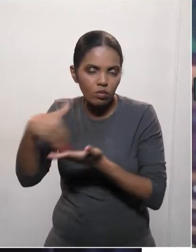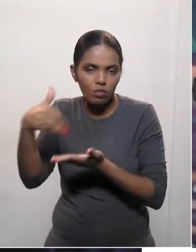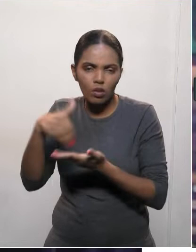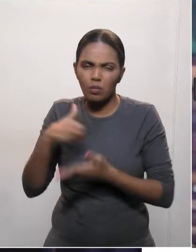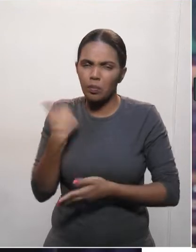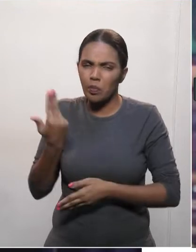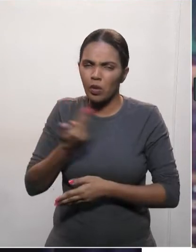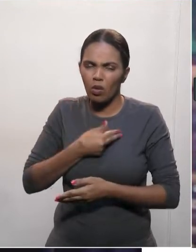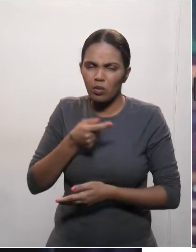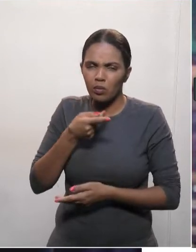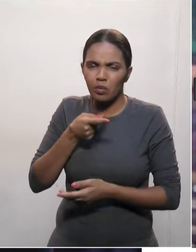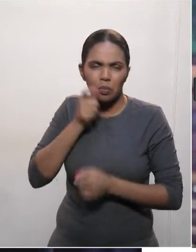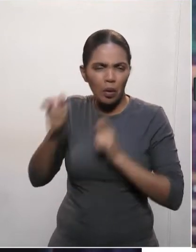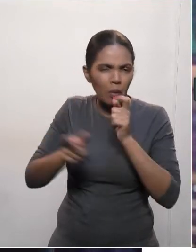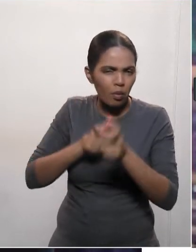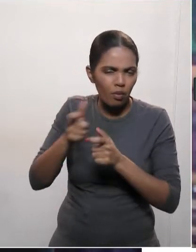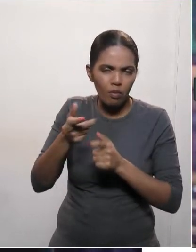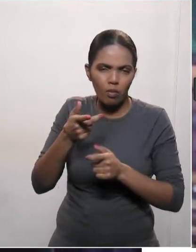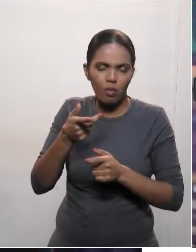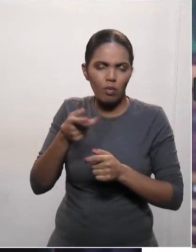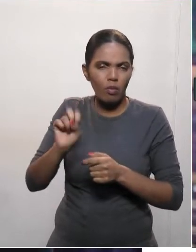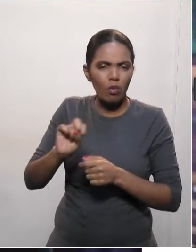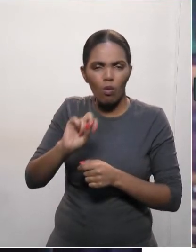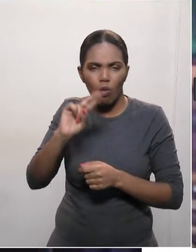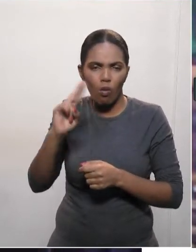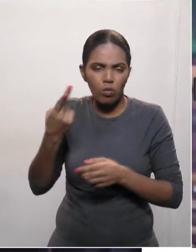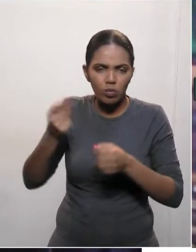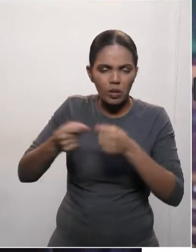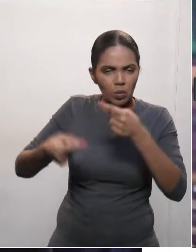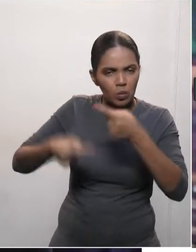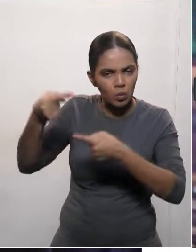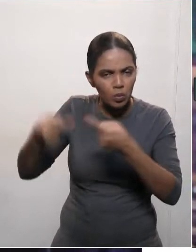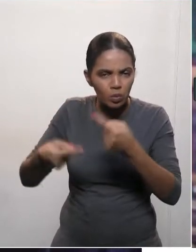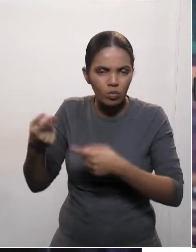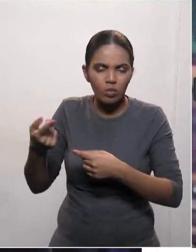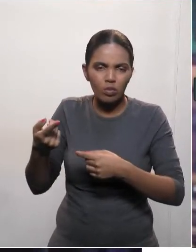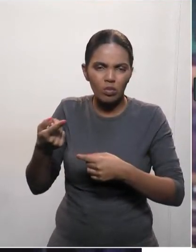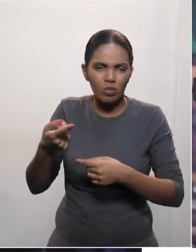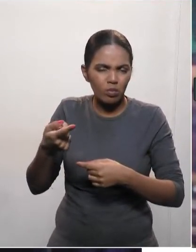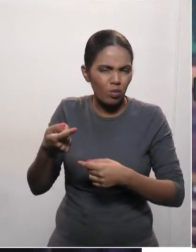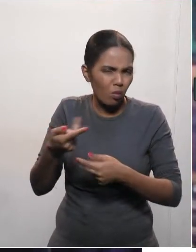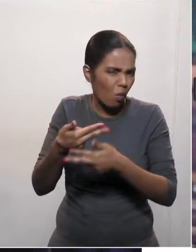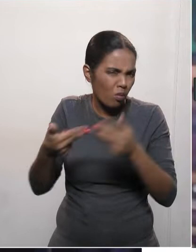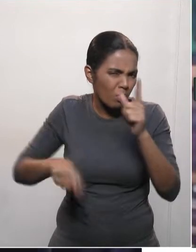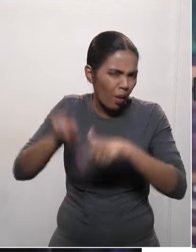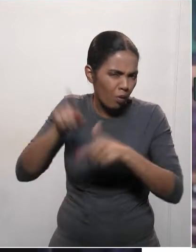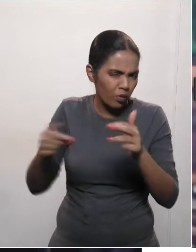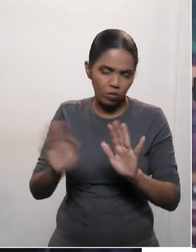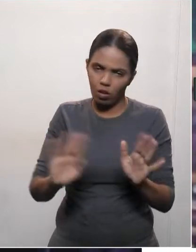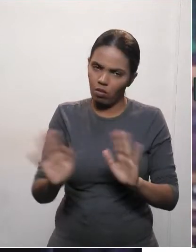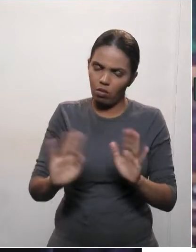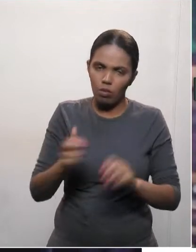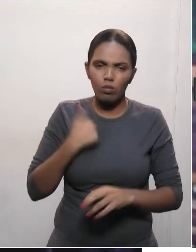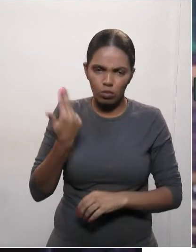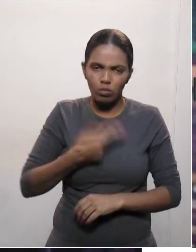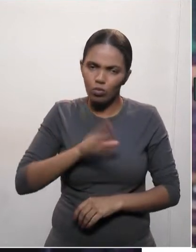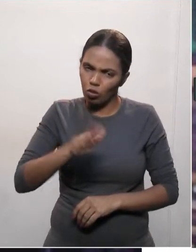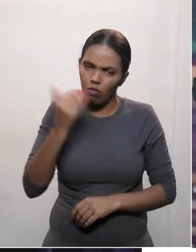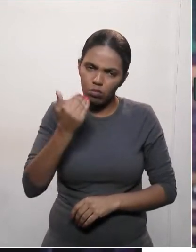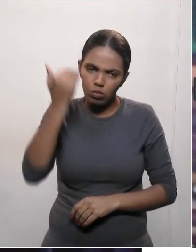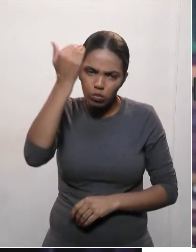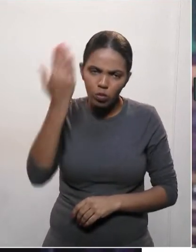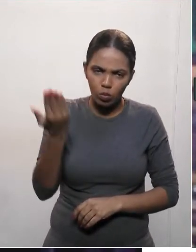trocando xingamento ou coisa parecida. Somos adultos,